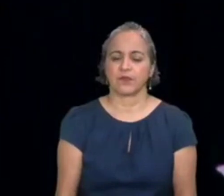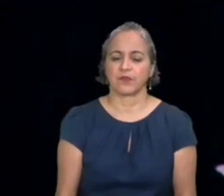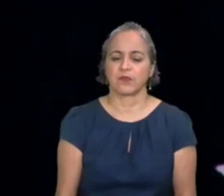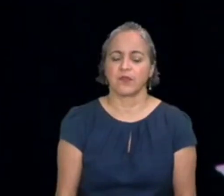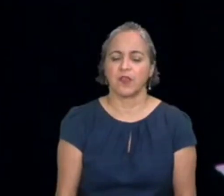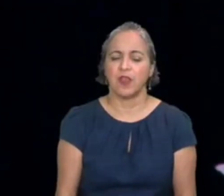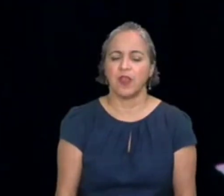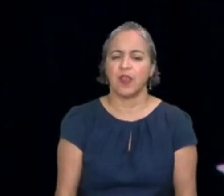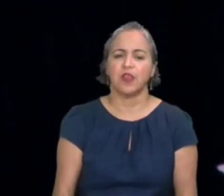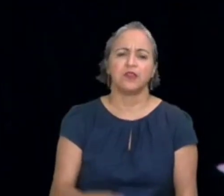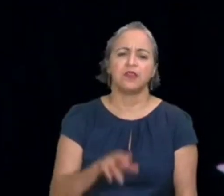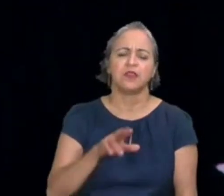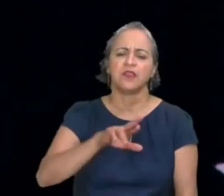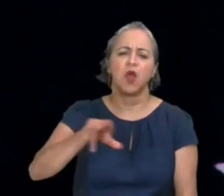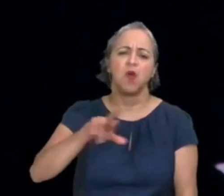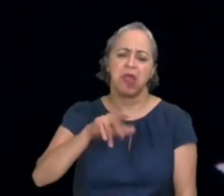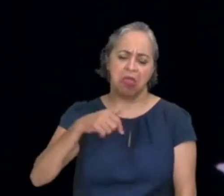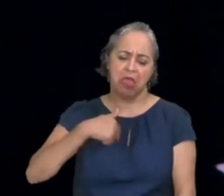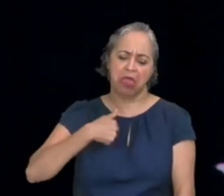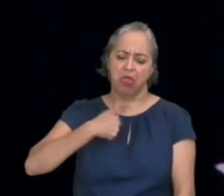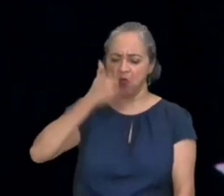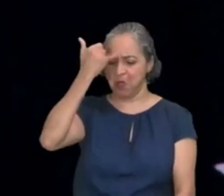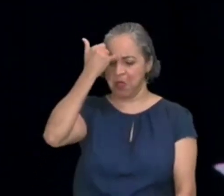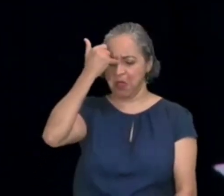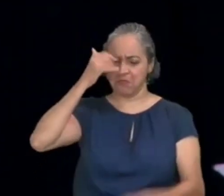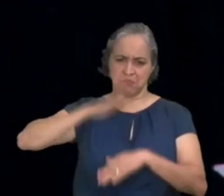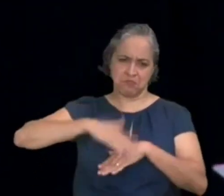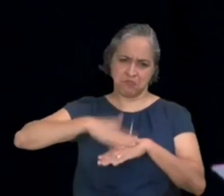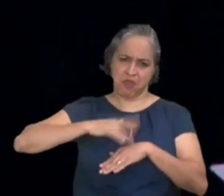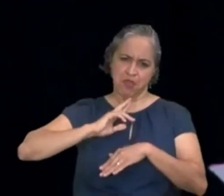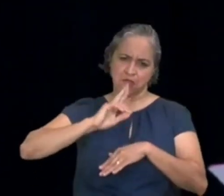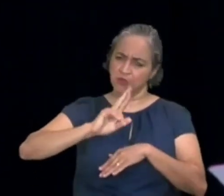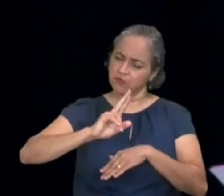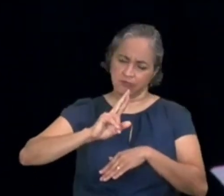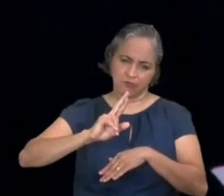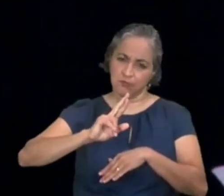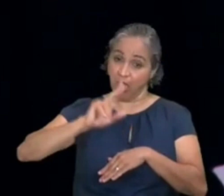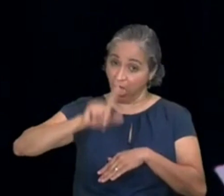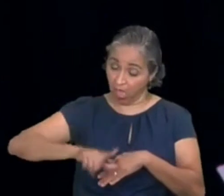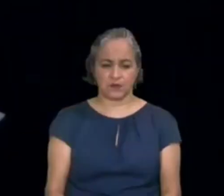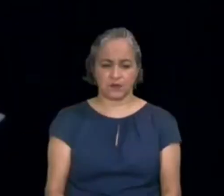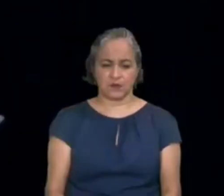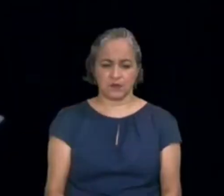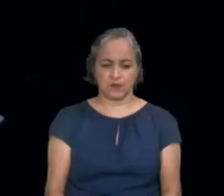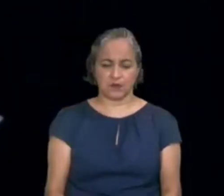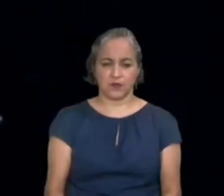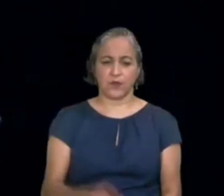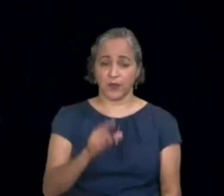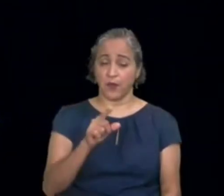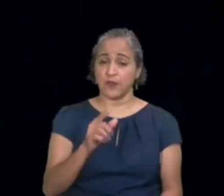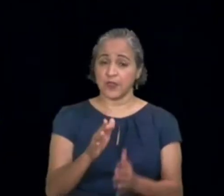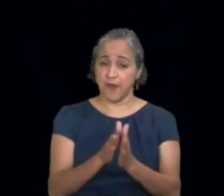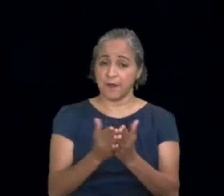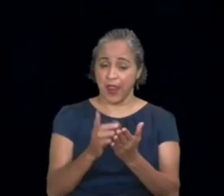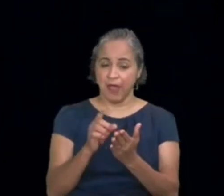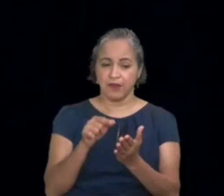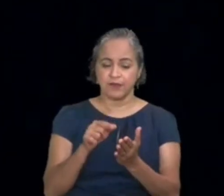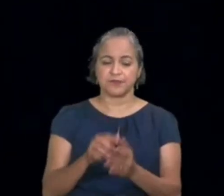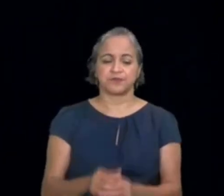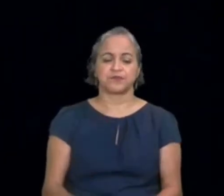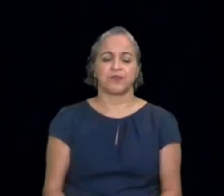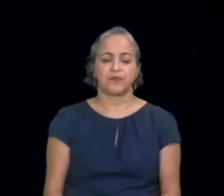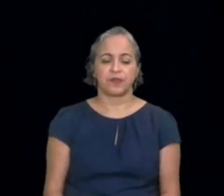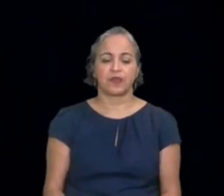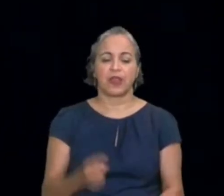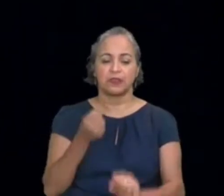elas não são respondidas por mim, elas são respondidas pela palavra de Deus. Vamos abrir a Bíblia então, Salmos capítulo